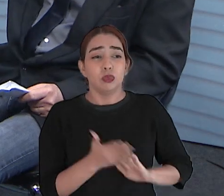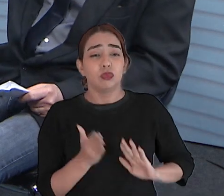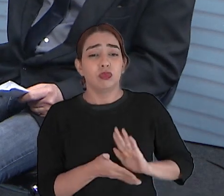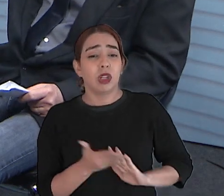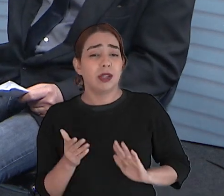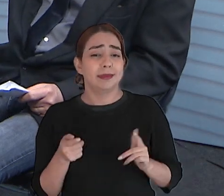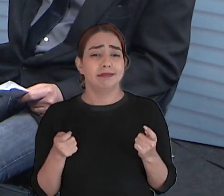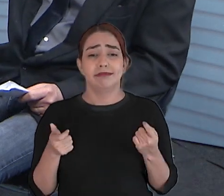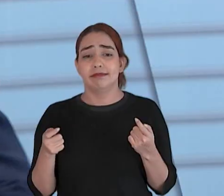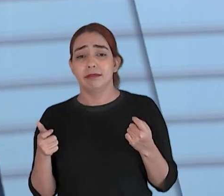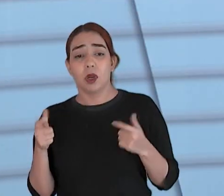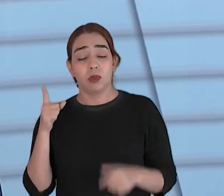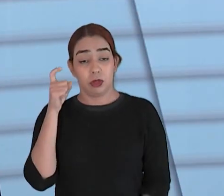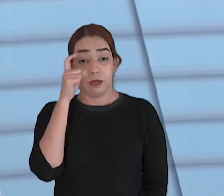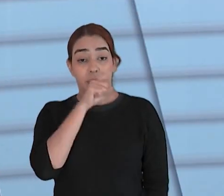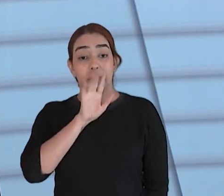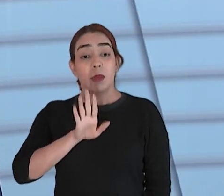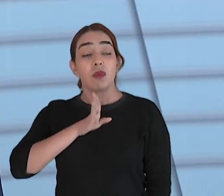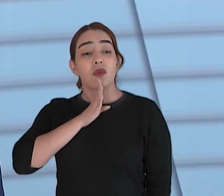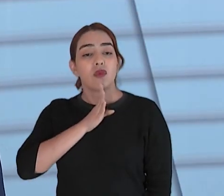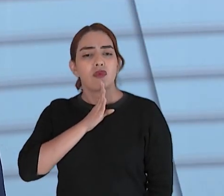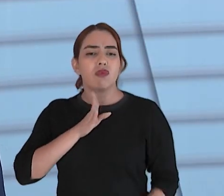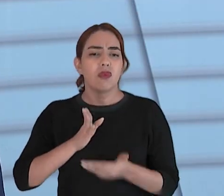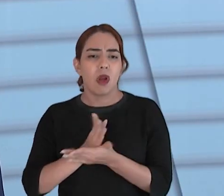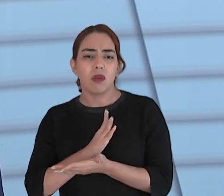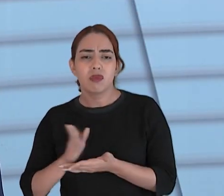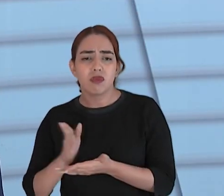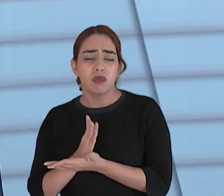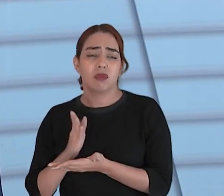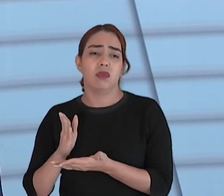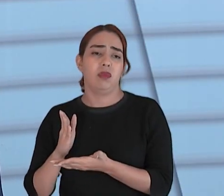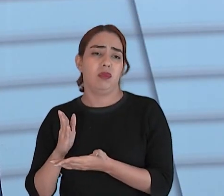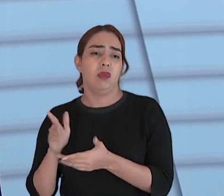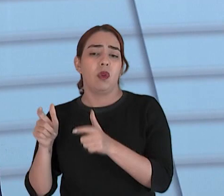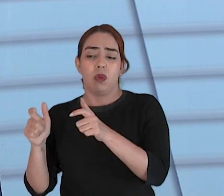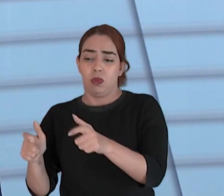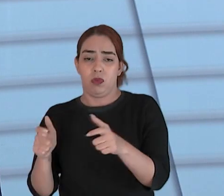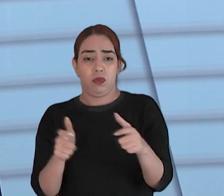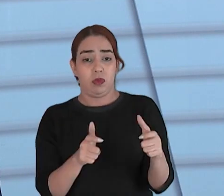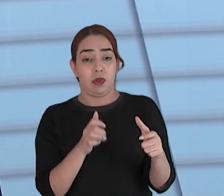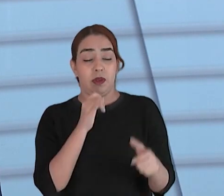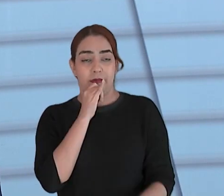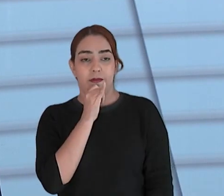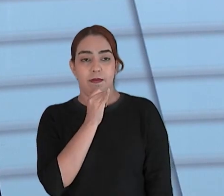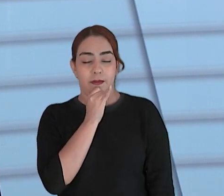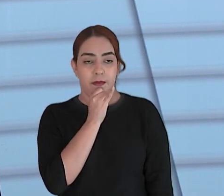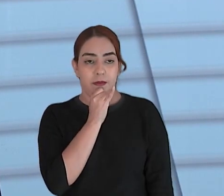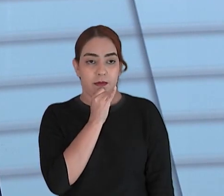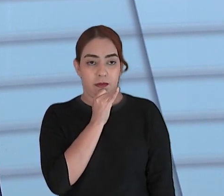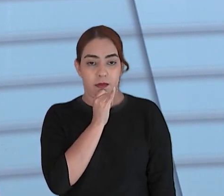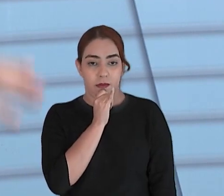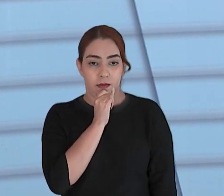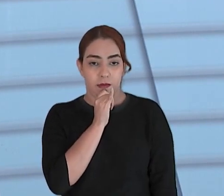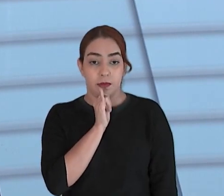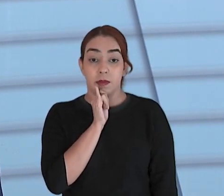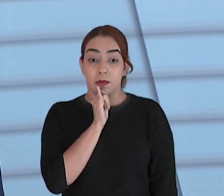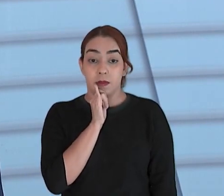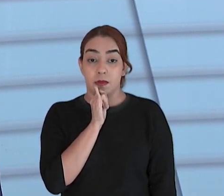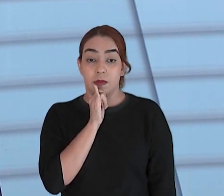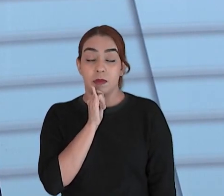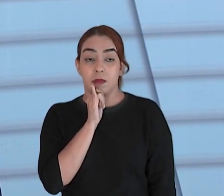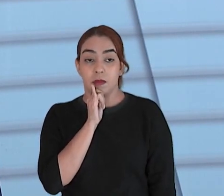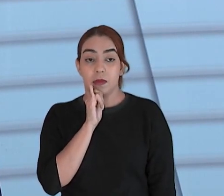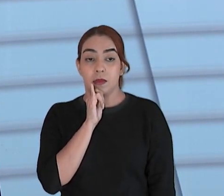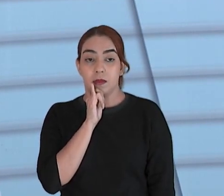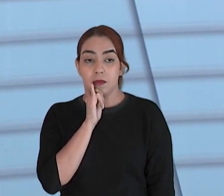mas a gente já conhece algumas cidades quando a gente vai por exemplo no Rio Grande do Sul